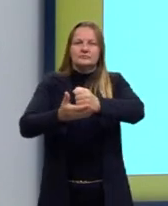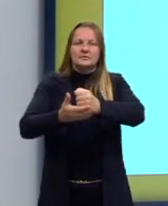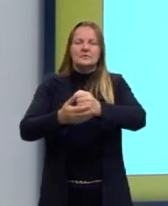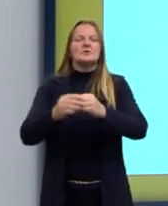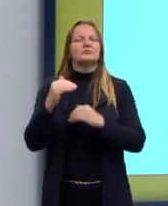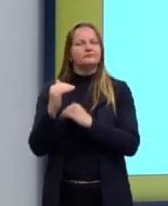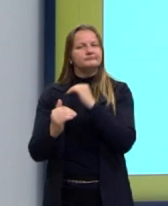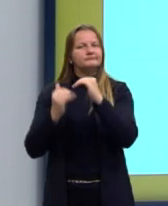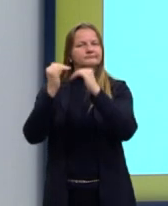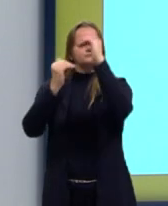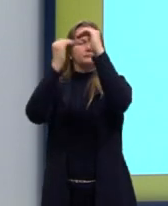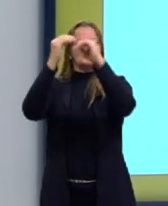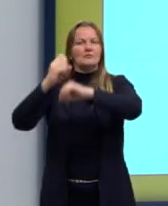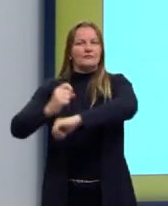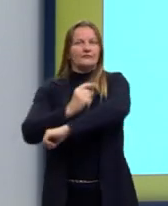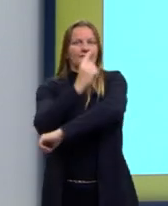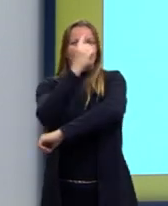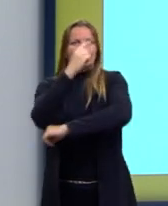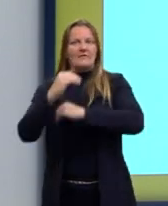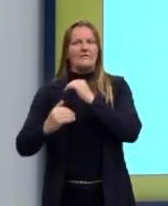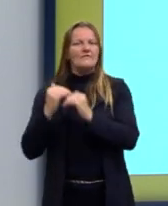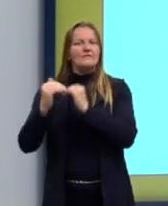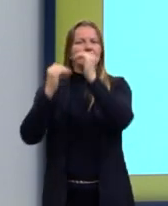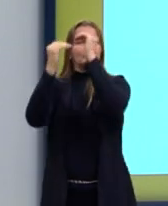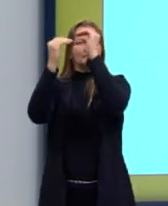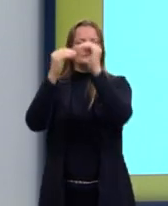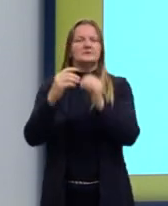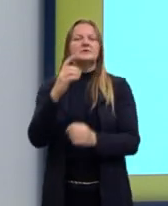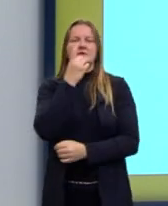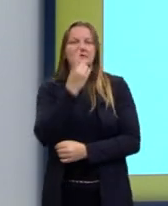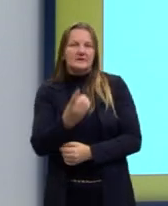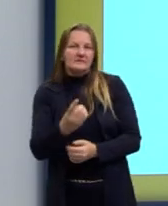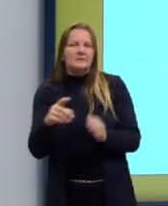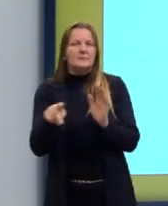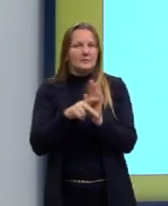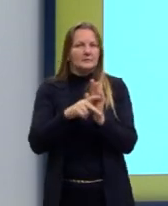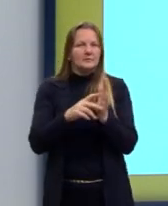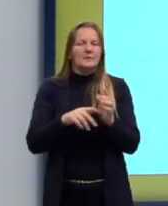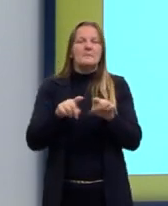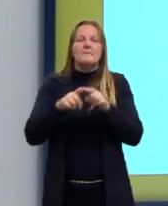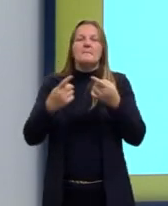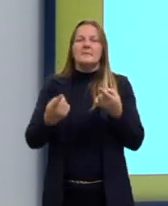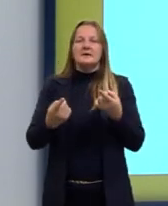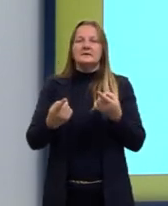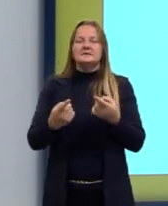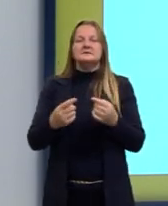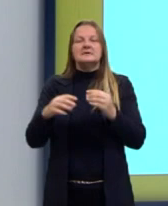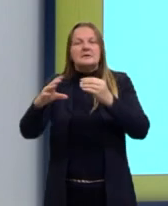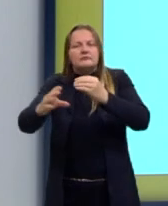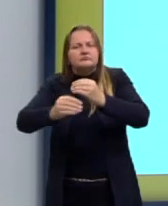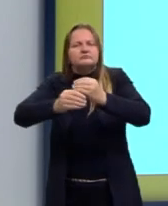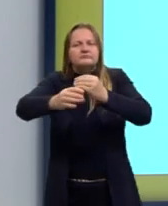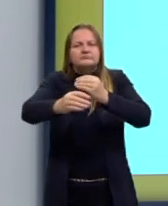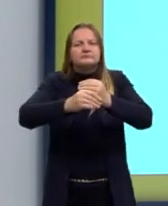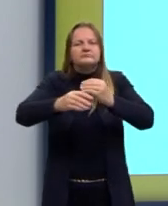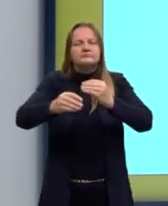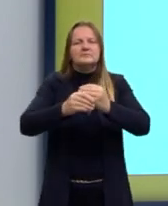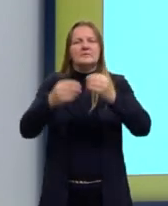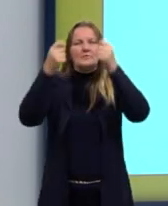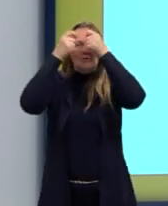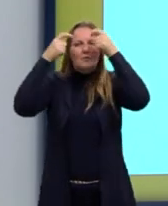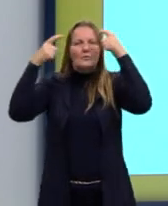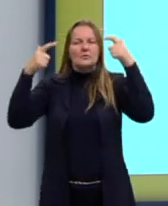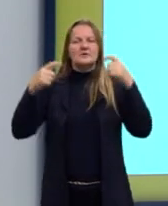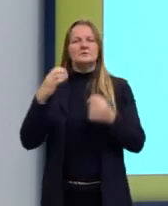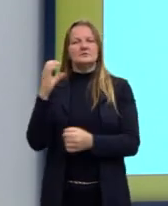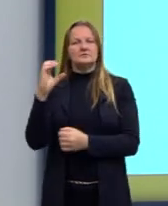evolução. Ela tem por base a teoria da evolução de Darwin. Só que ela é acrescida de alguns conhecimentos